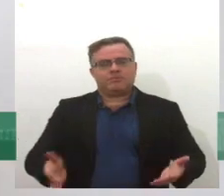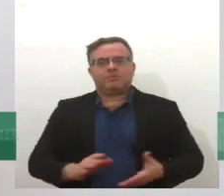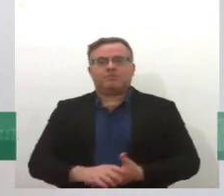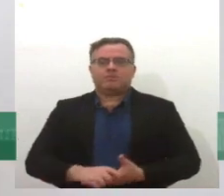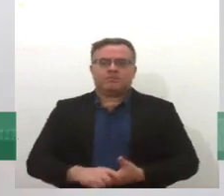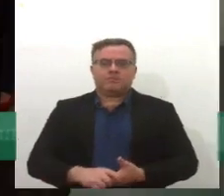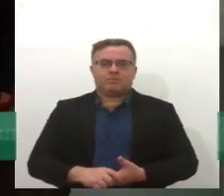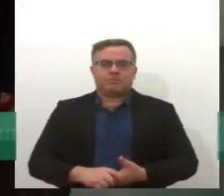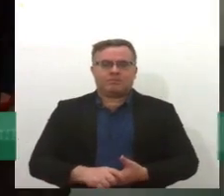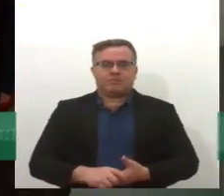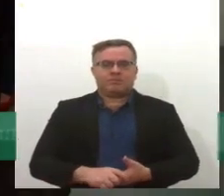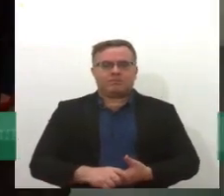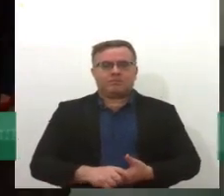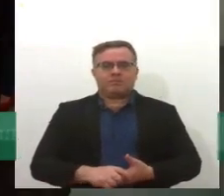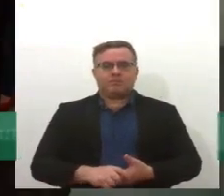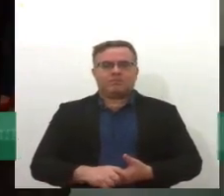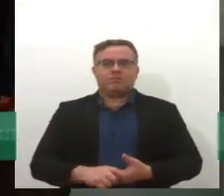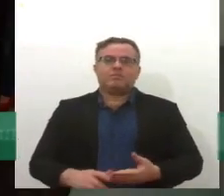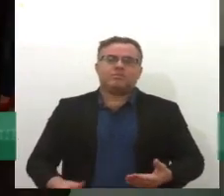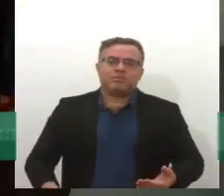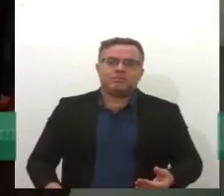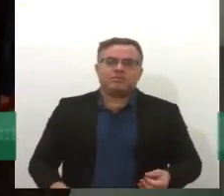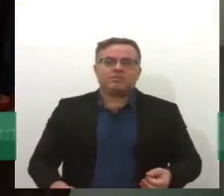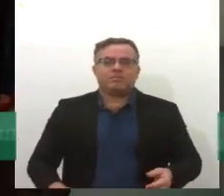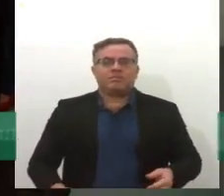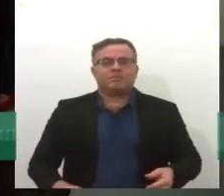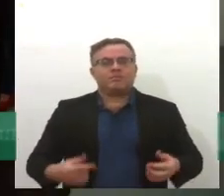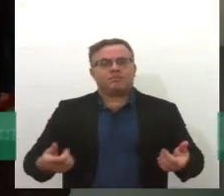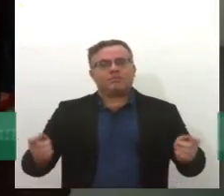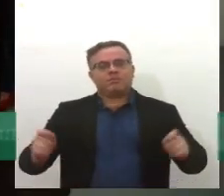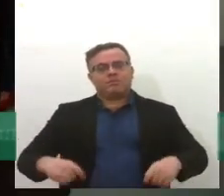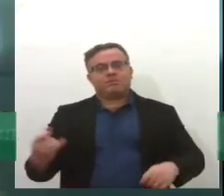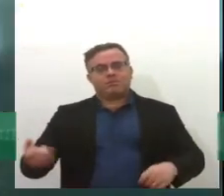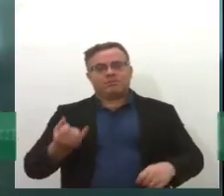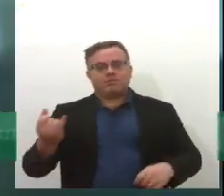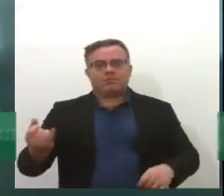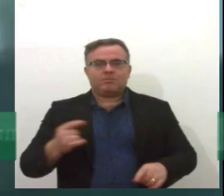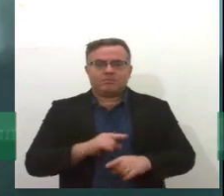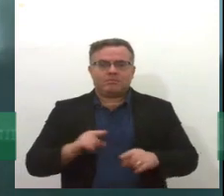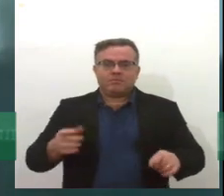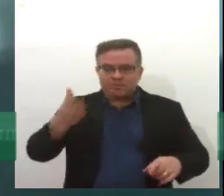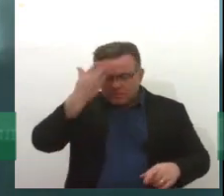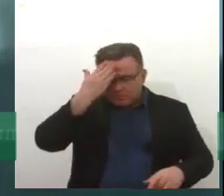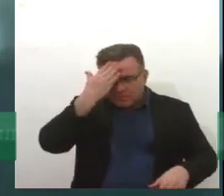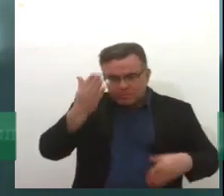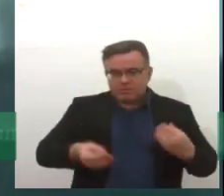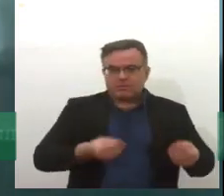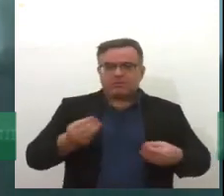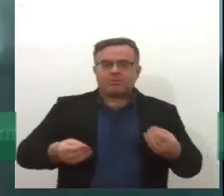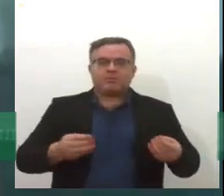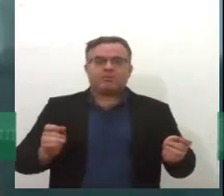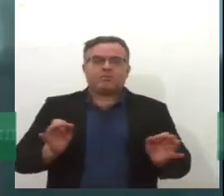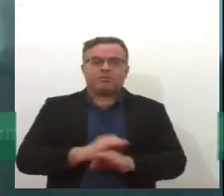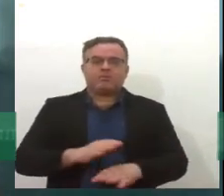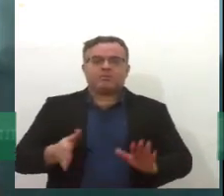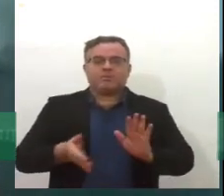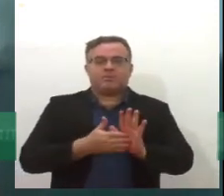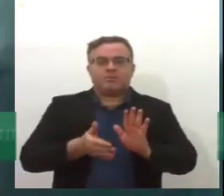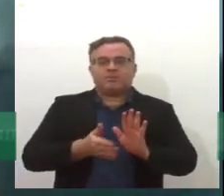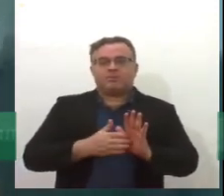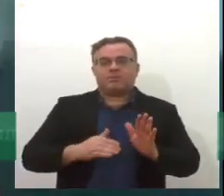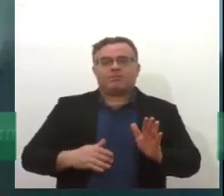E é só para complementar rapidamente o que a Maíla trouxe, eu acho que é importante que é só que a gente entenda isso, que todas as propostas, os